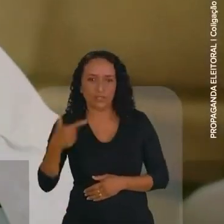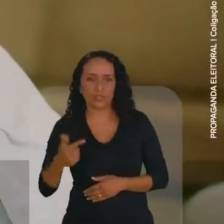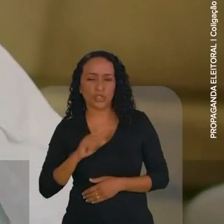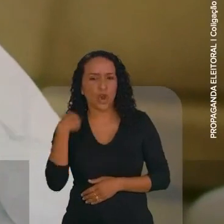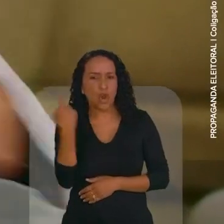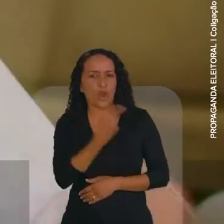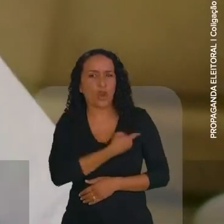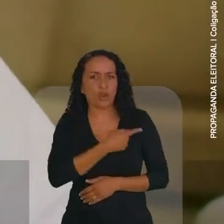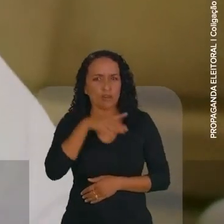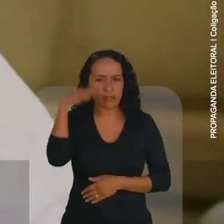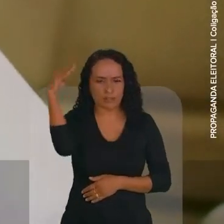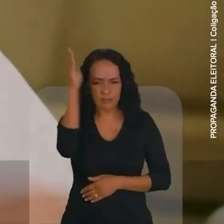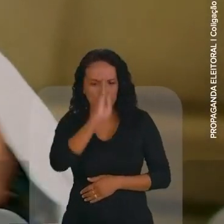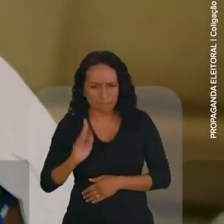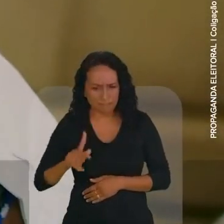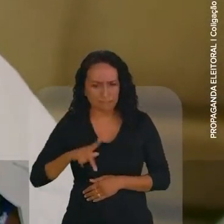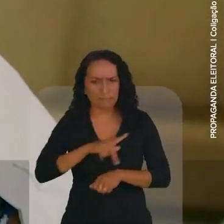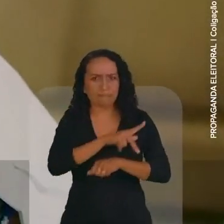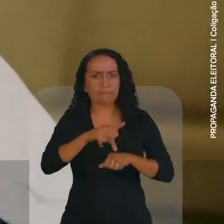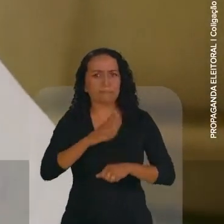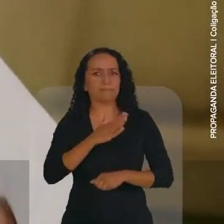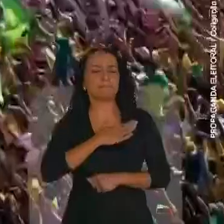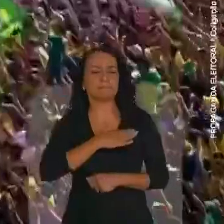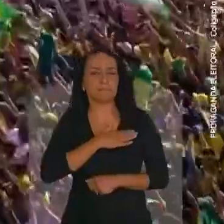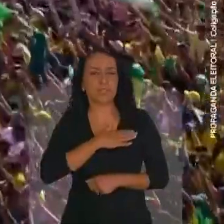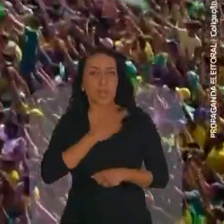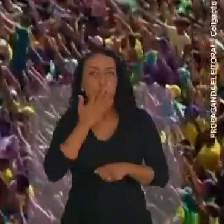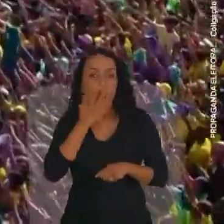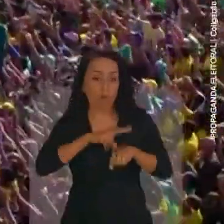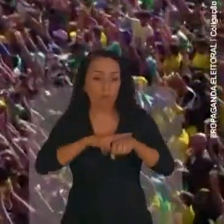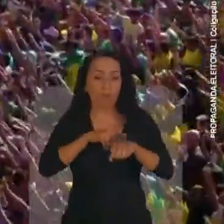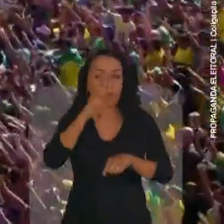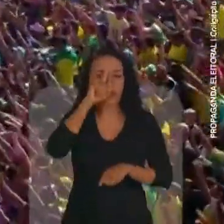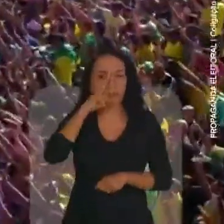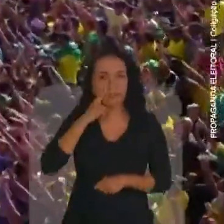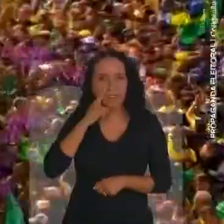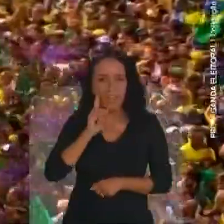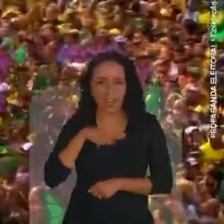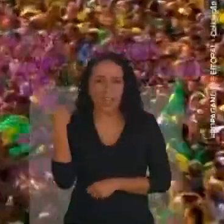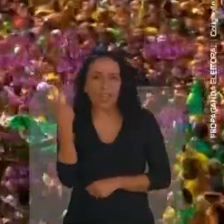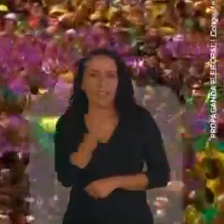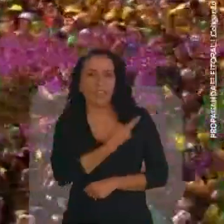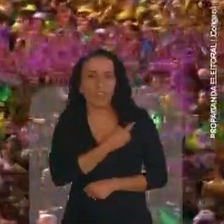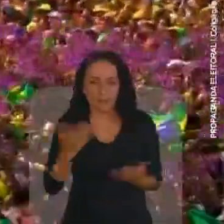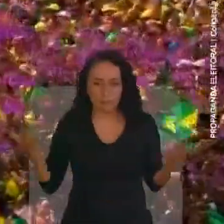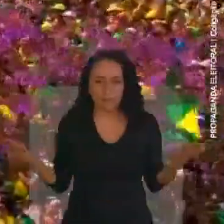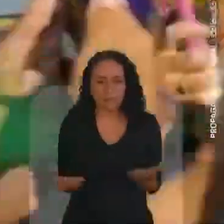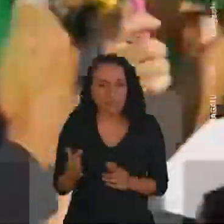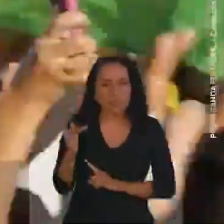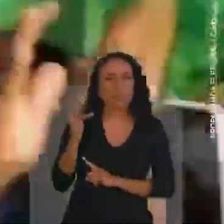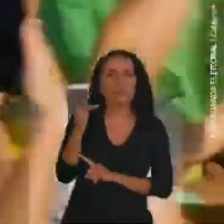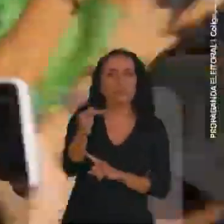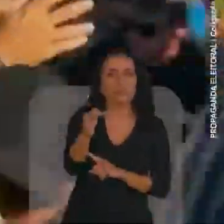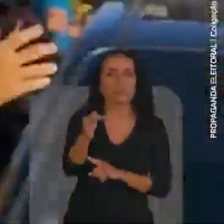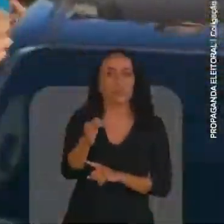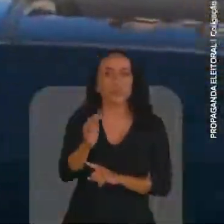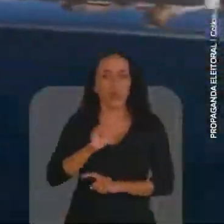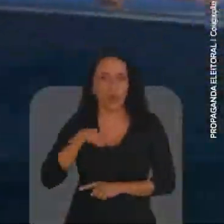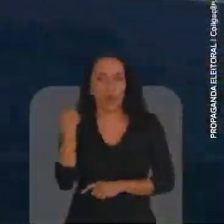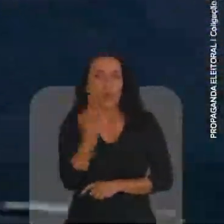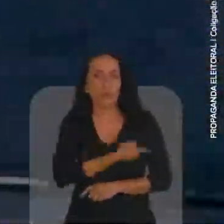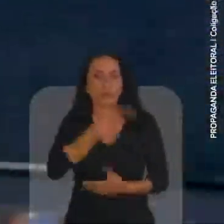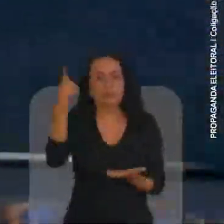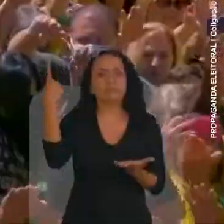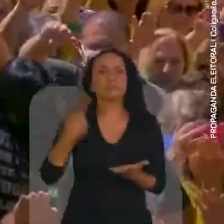Nós somos patriotas. Nós somos das cores verde e amarela. Nós somos do presente e do futuro. O